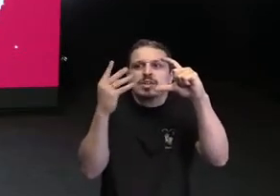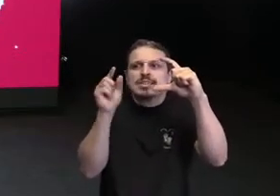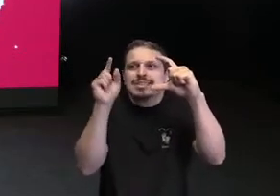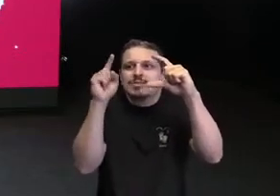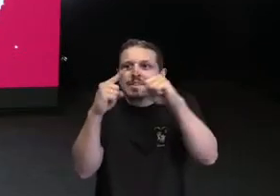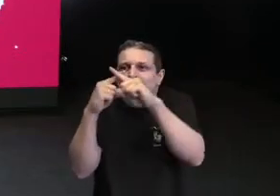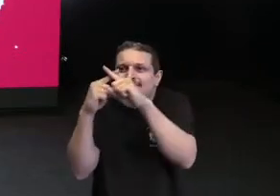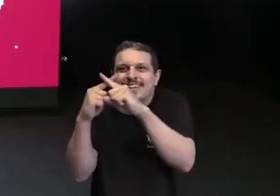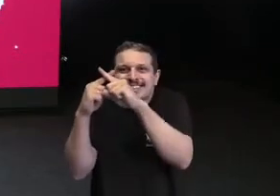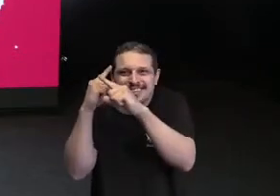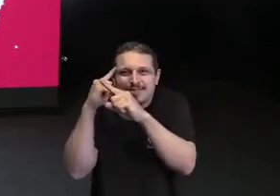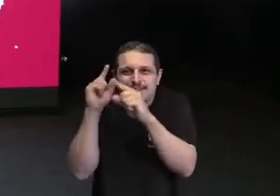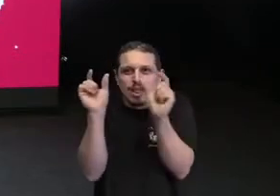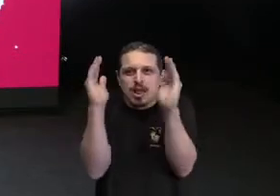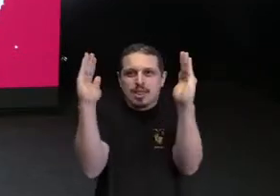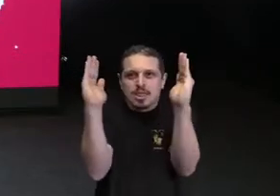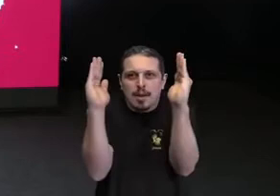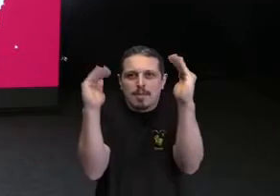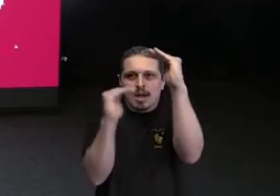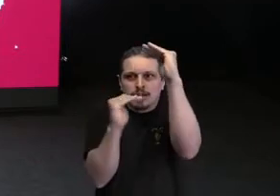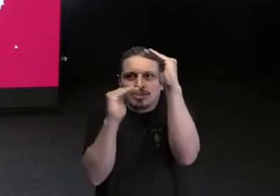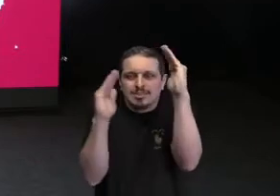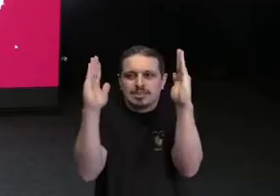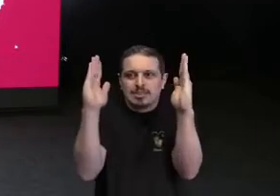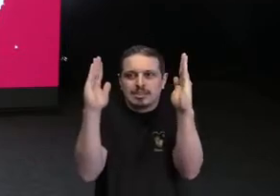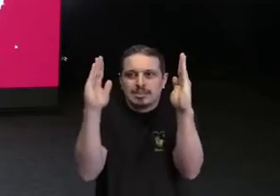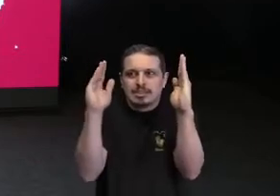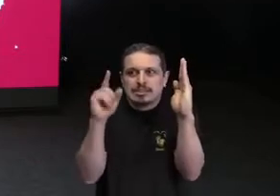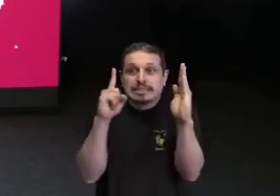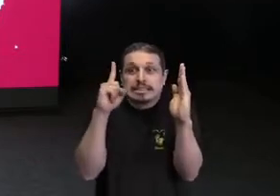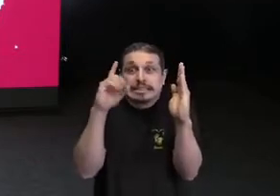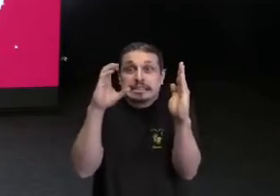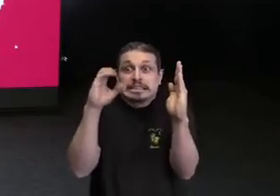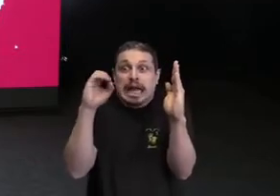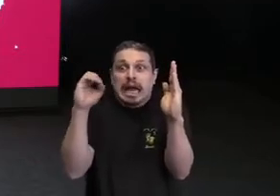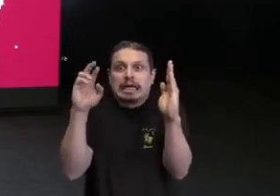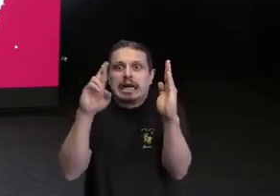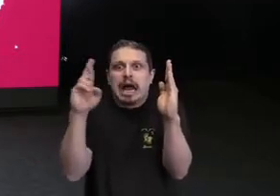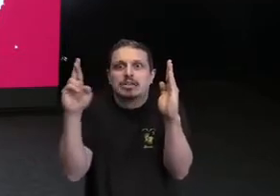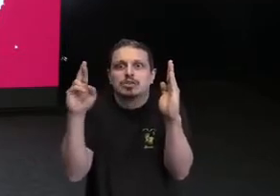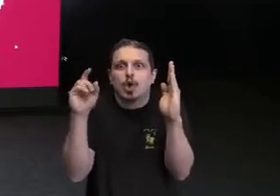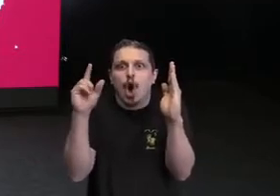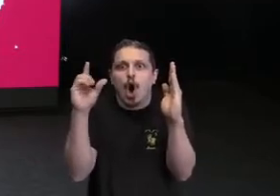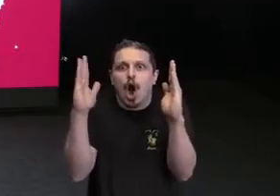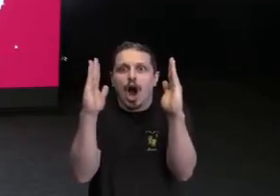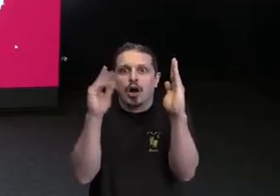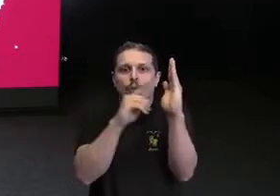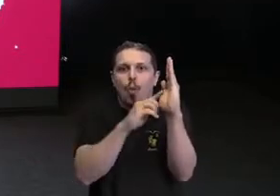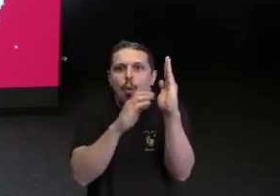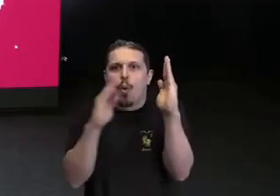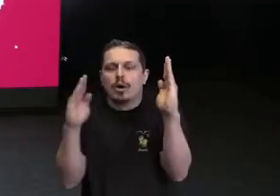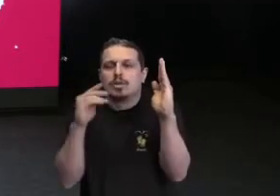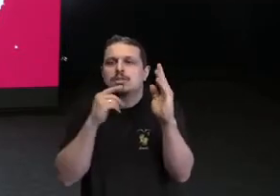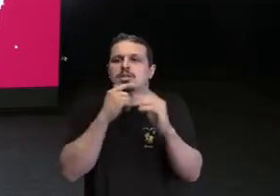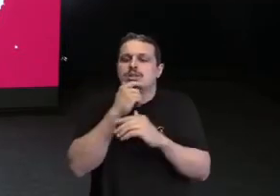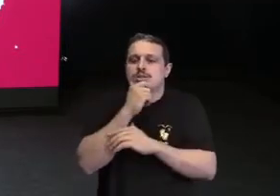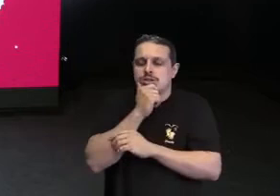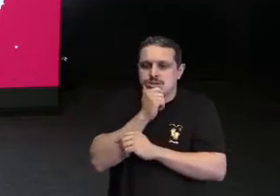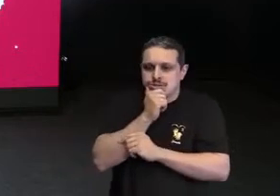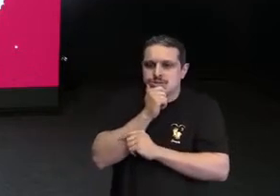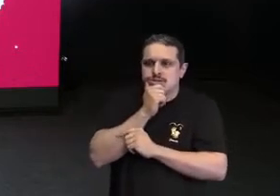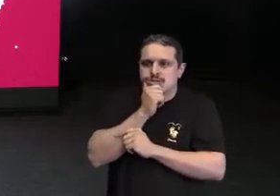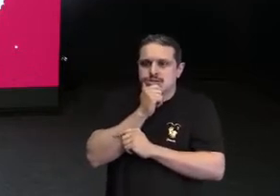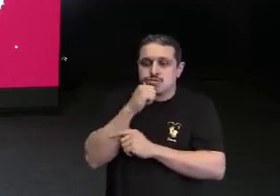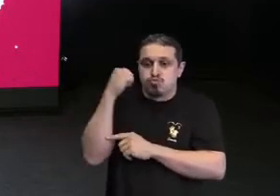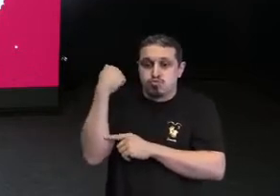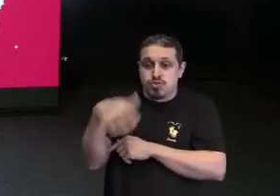130,00. É como se hoje vocês tivessem que pagar 24 vezes de R$,00. Então, vocês estão no paraíso.